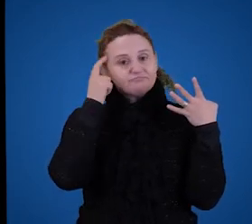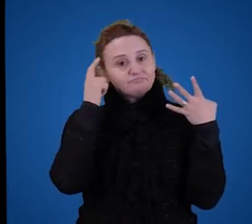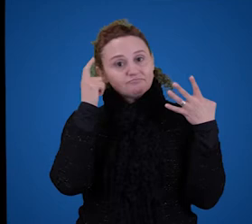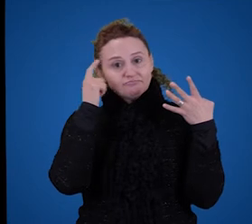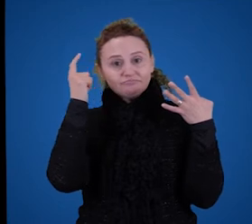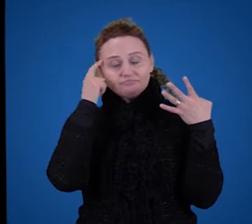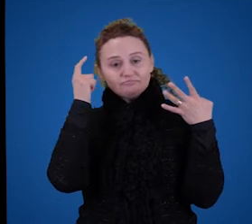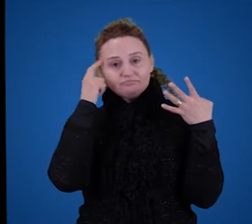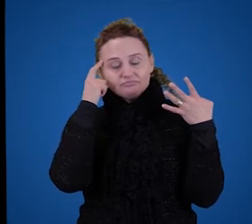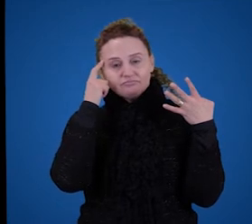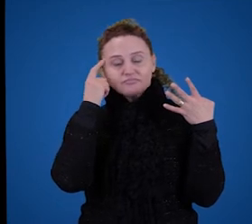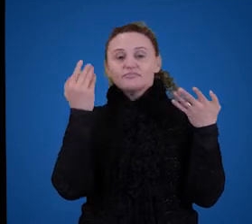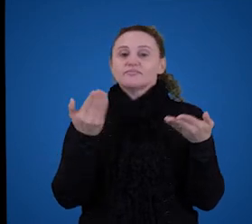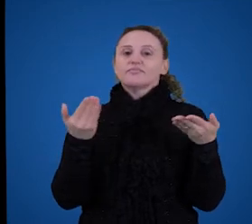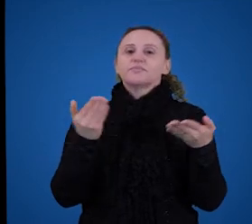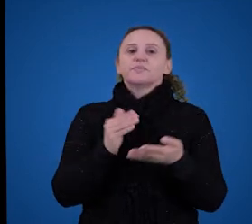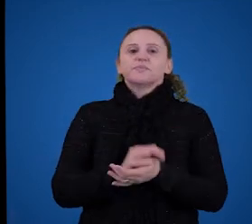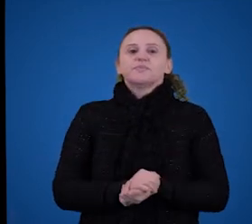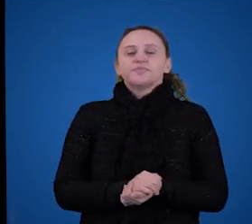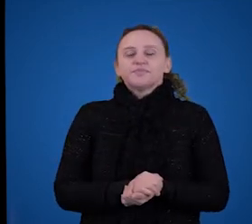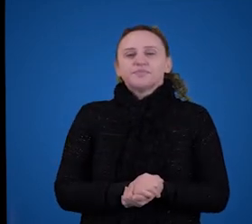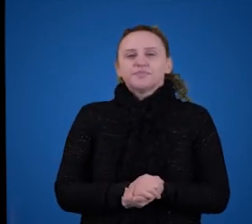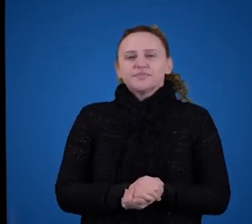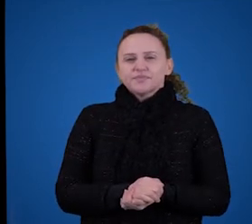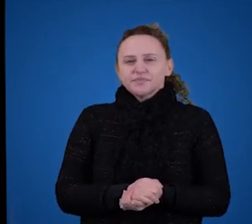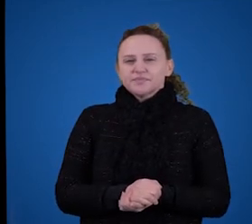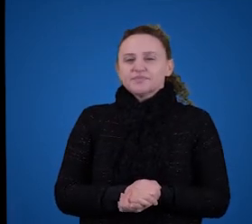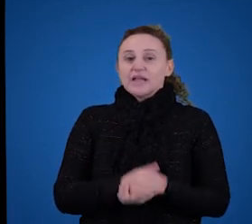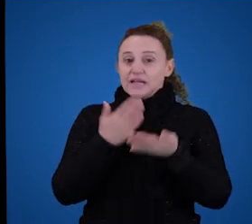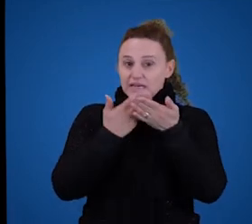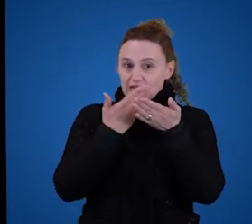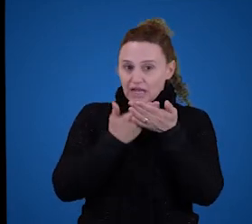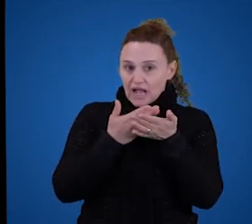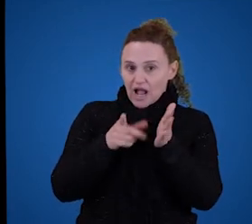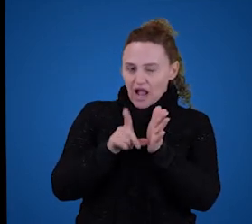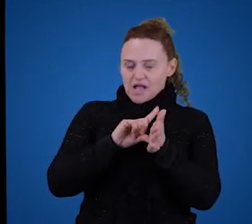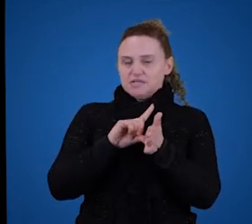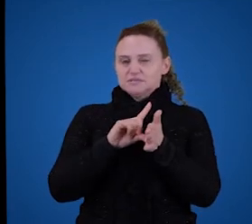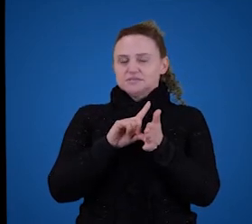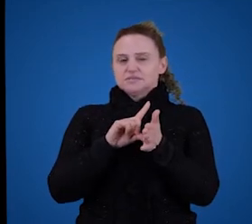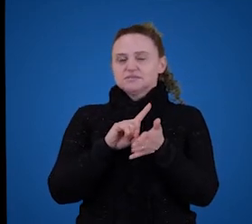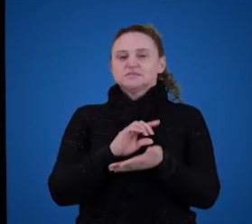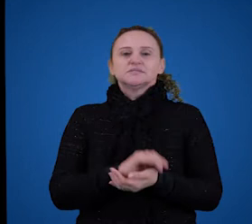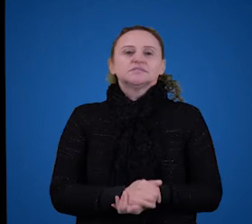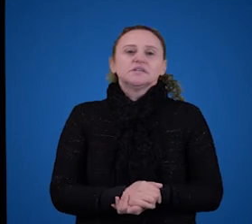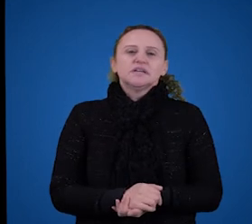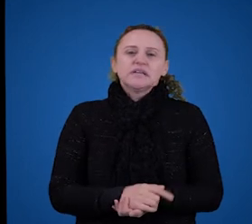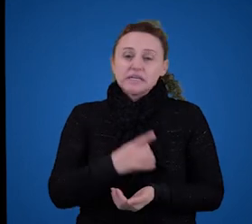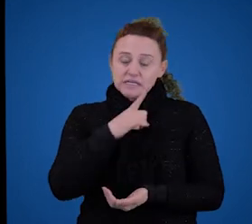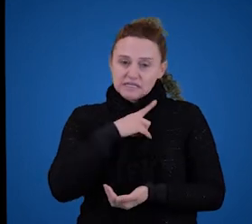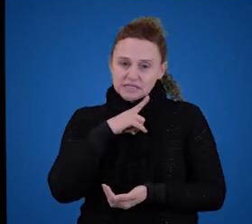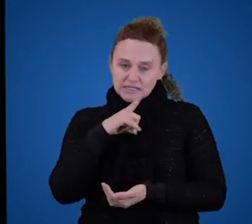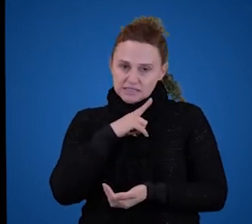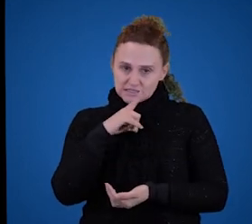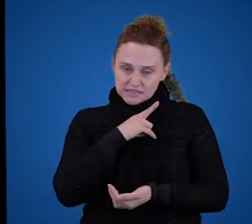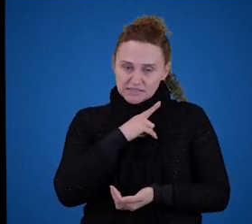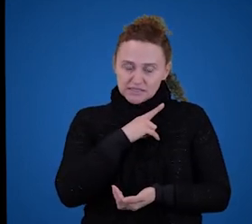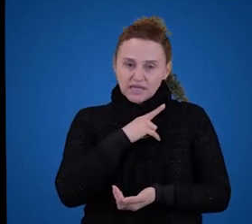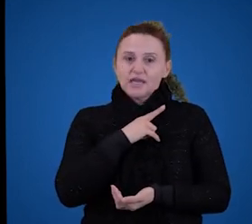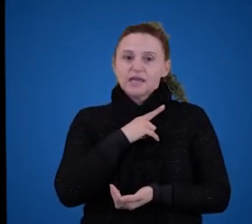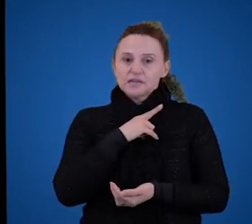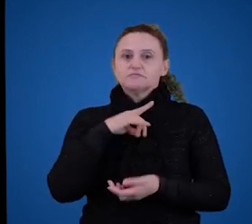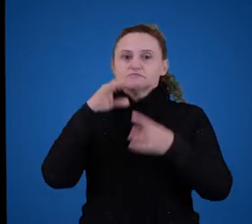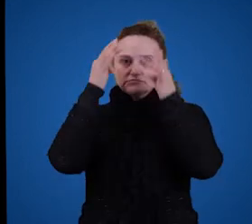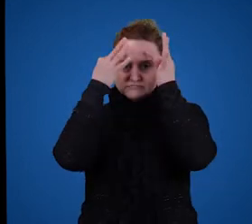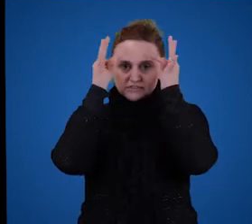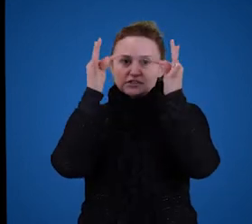hipóteses que nós vamos aventar hoje. Então, a gente viu na aula anterior, né? Que tem, ou pelo menos a maior parte dos